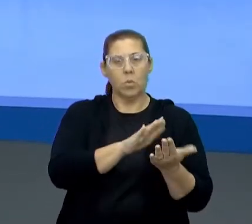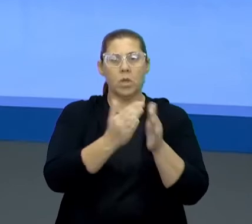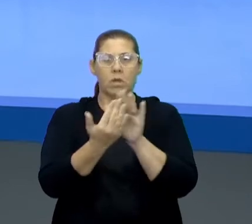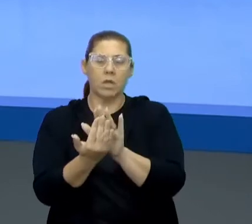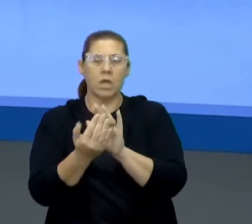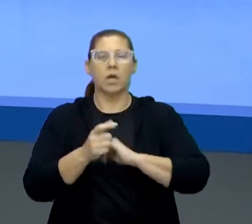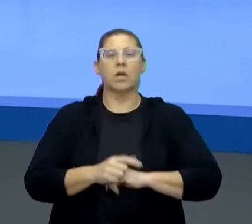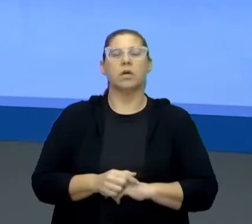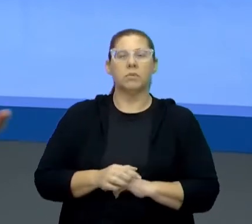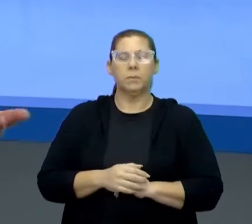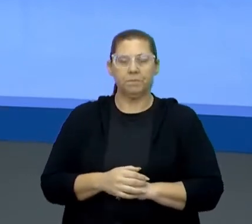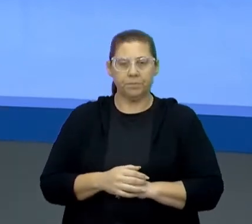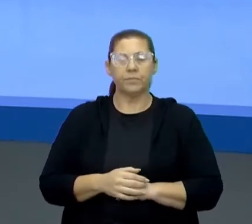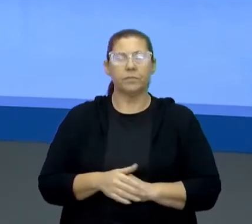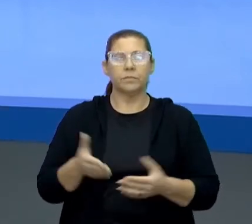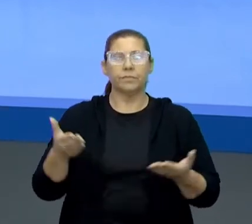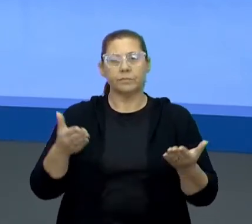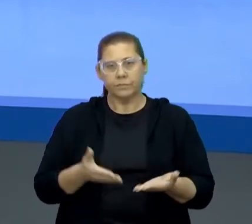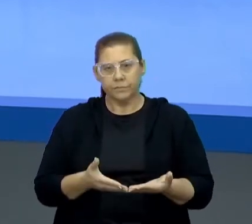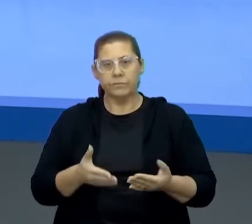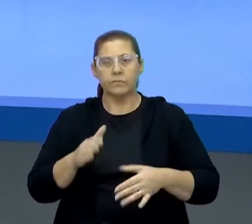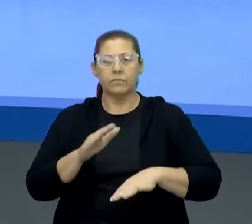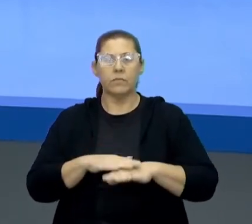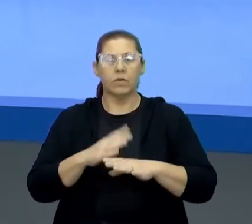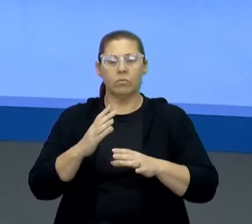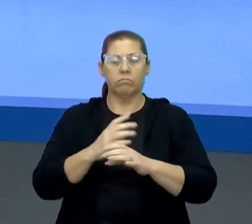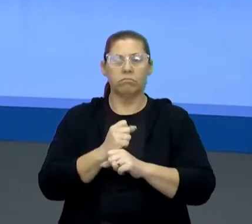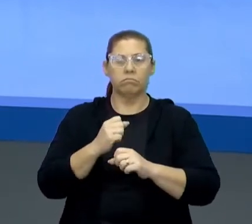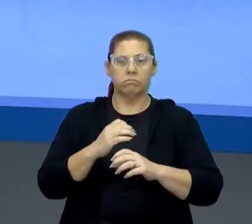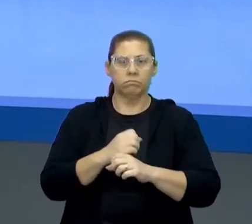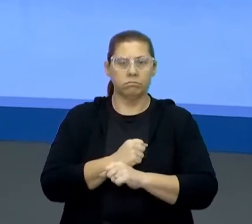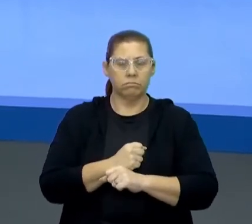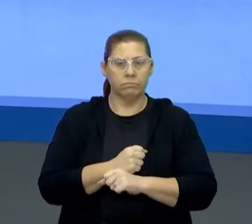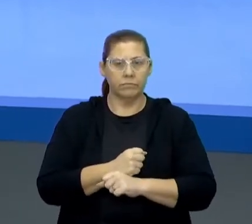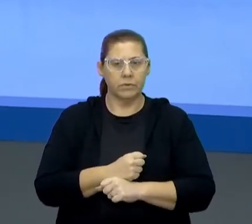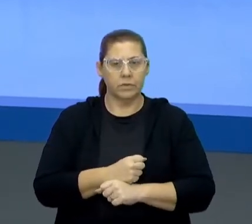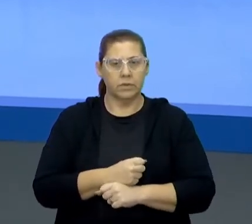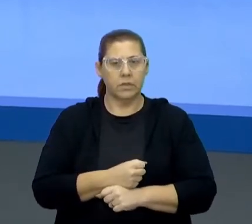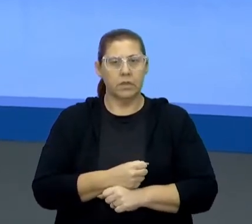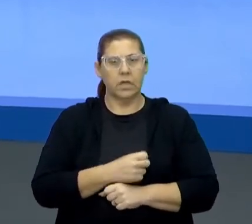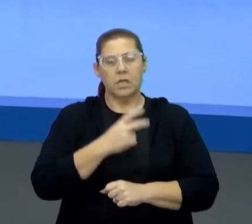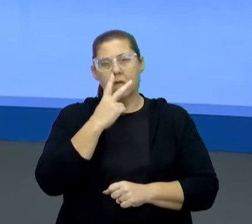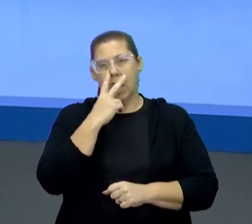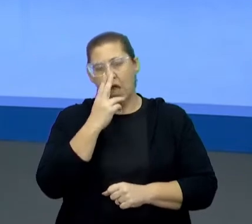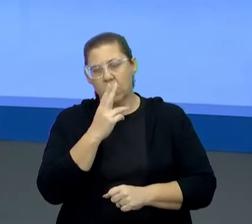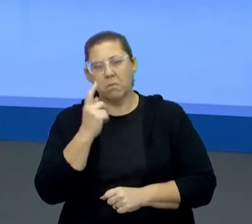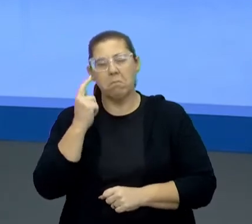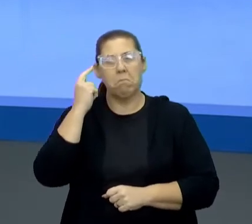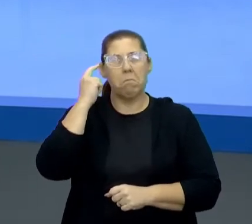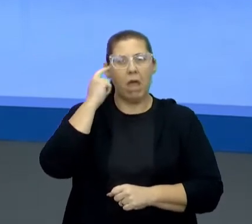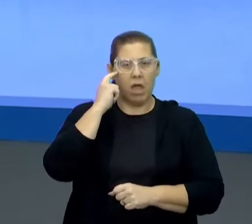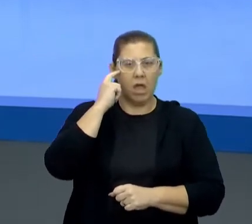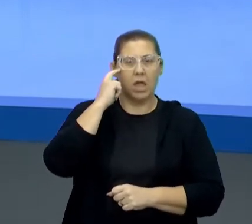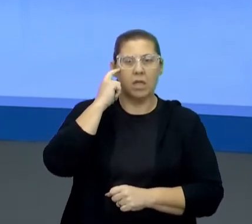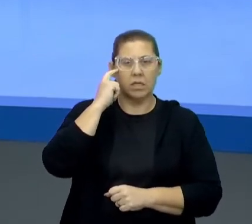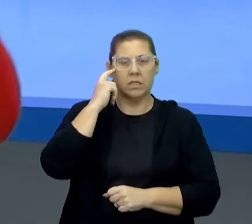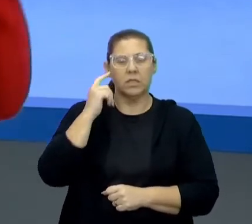né? Já deu uns spoilerzinhos. E agora a gente vai fazer as contas. Eu acho que mais do que a gente pensar em